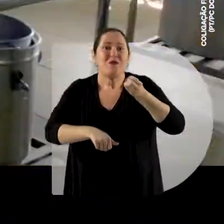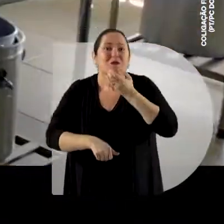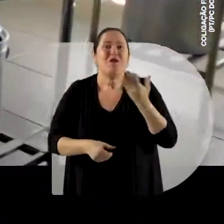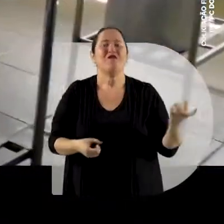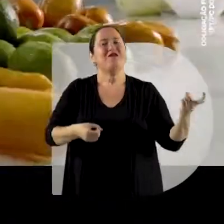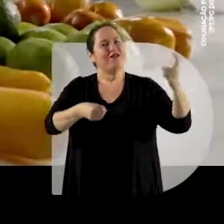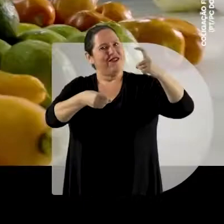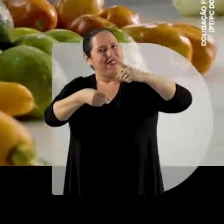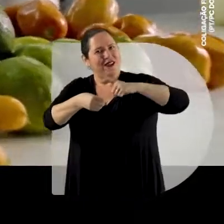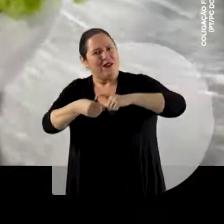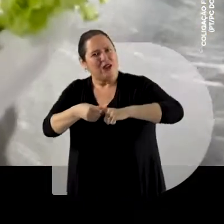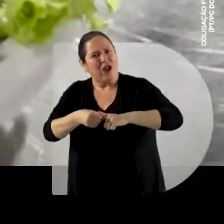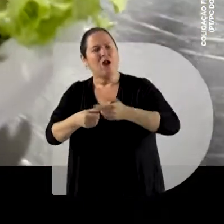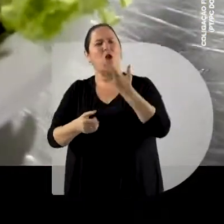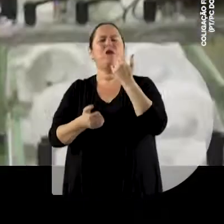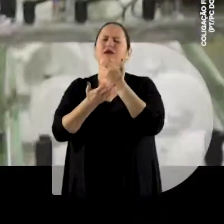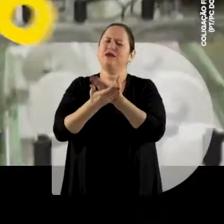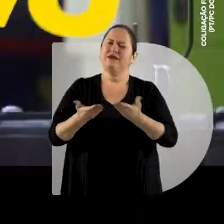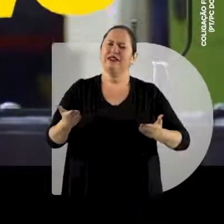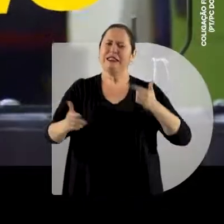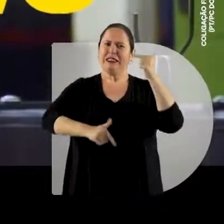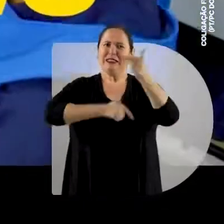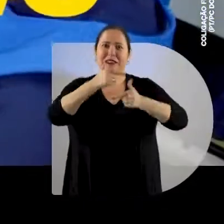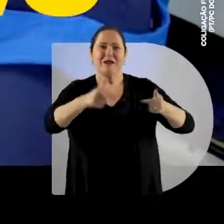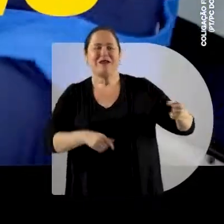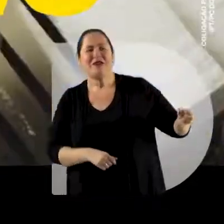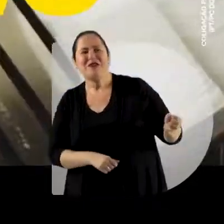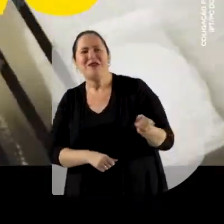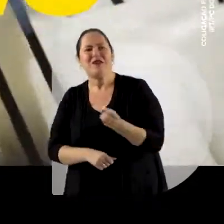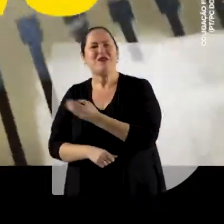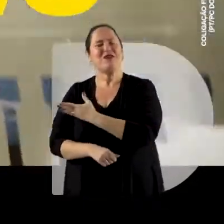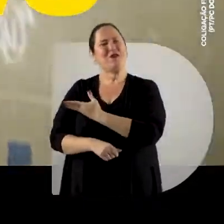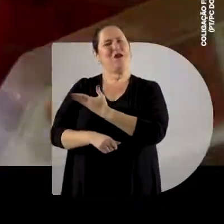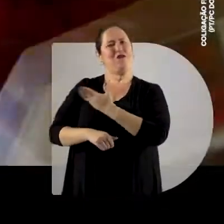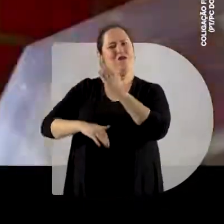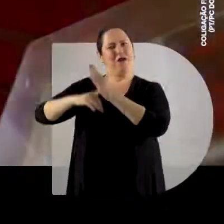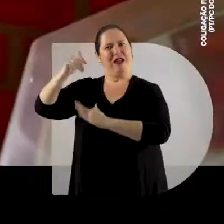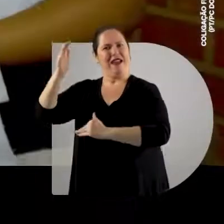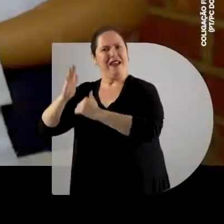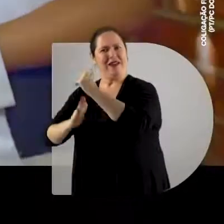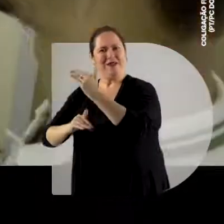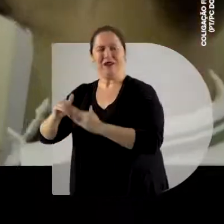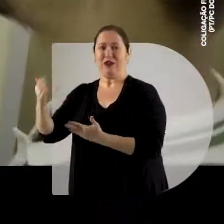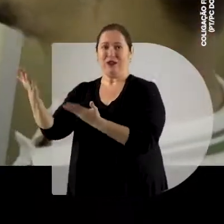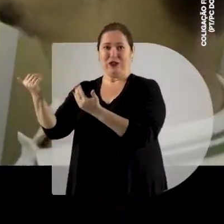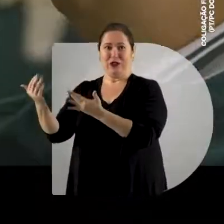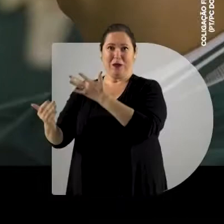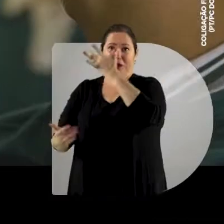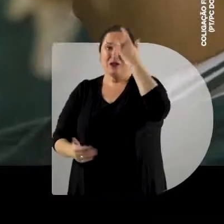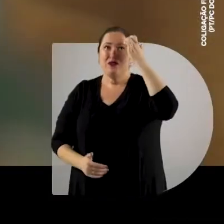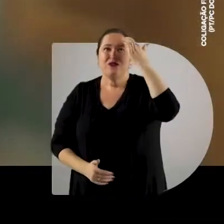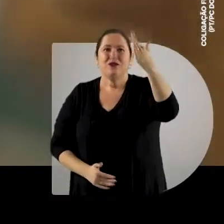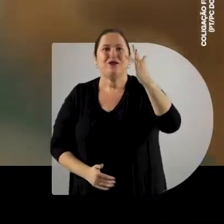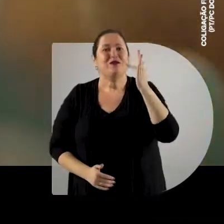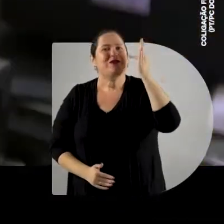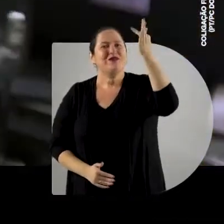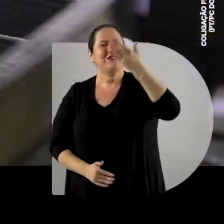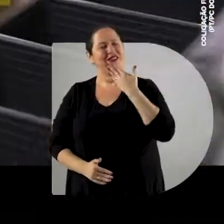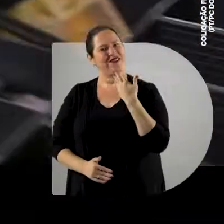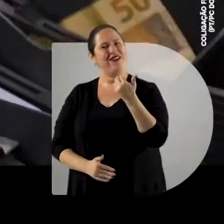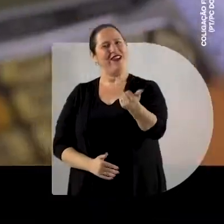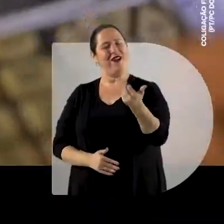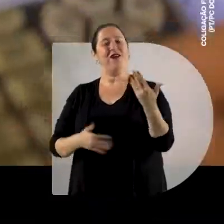voltando Com mais comida na mesa Emprego novo pra quem mais precisa E capacitação pra quem sonha com um futuro melhor